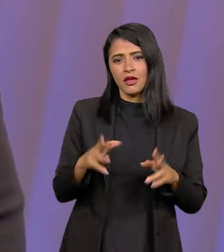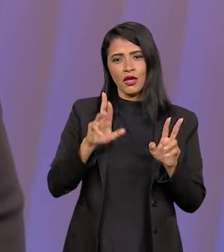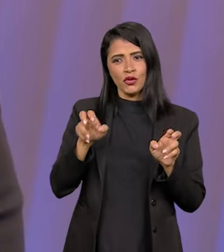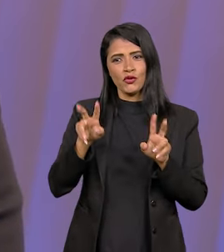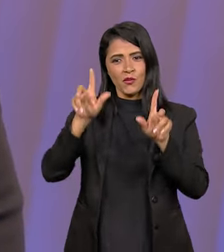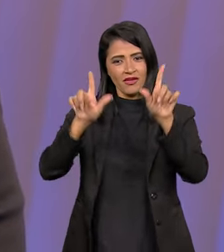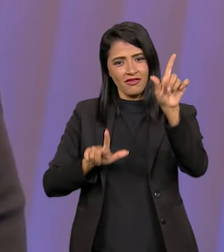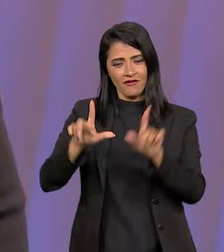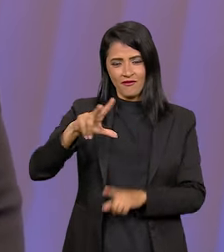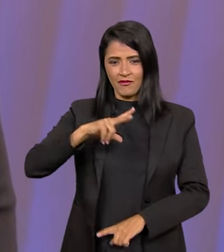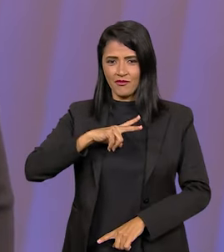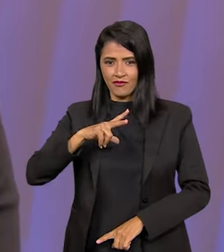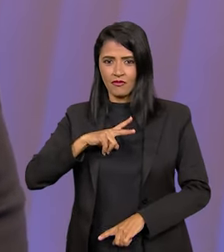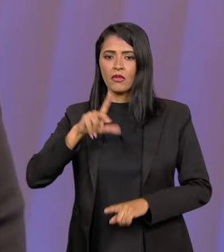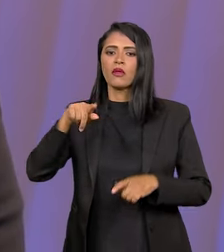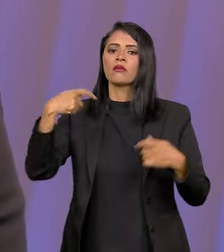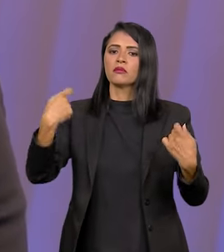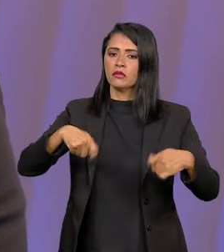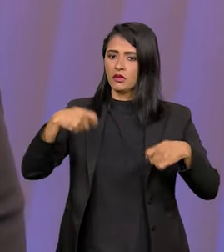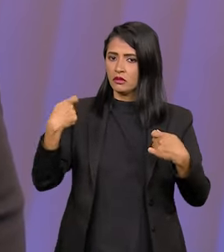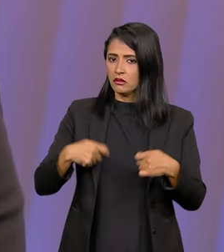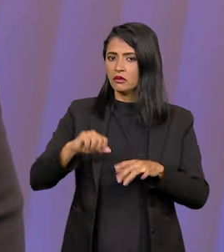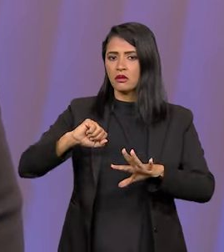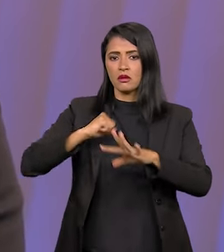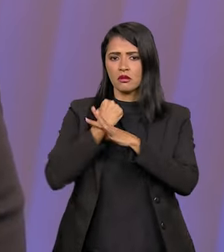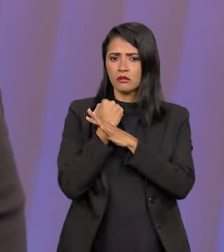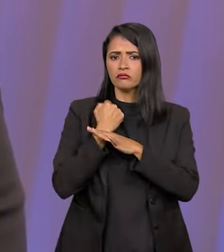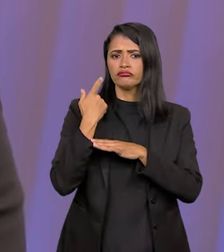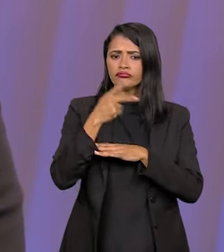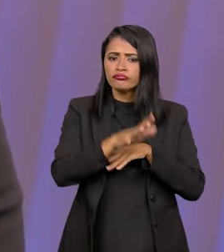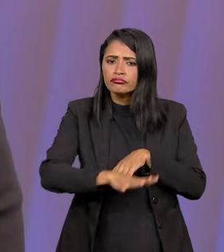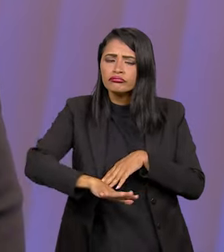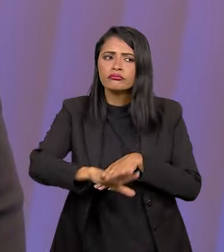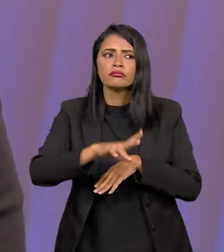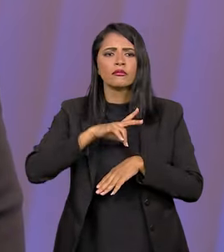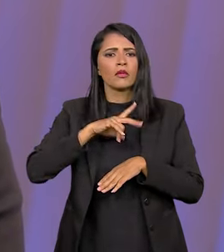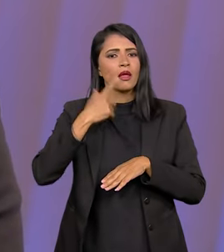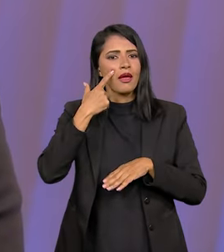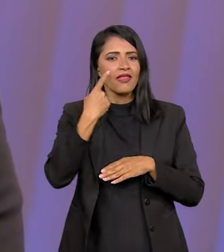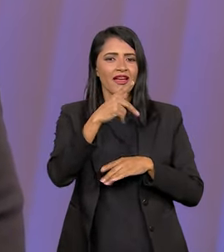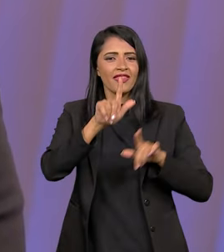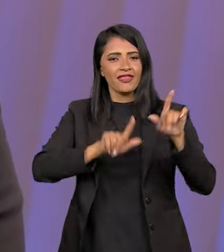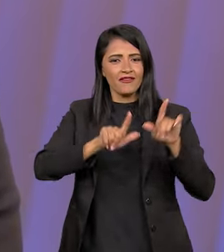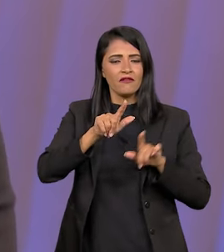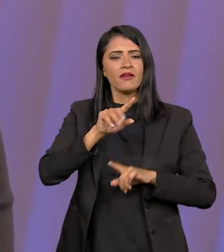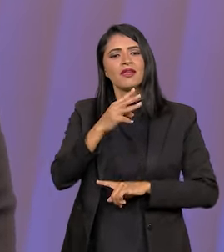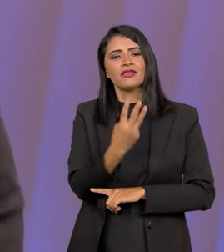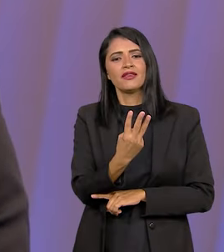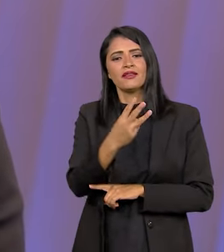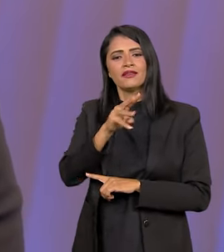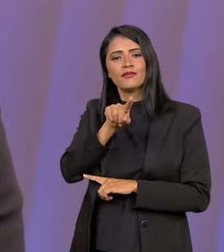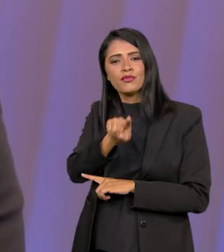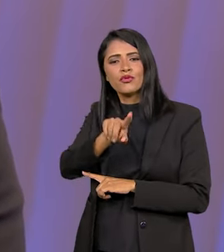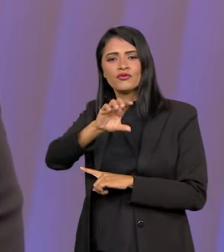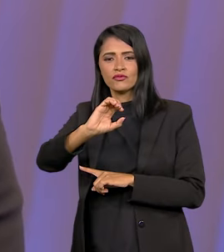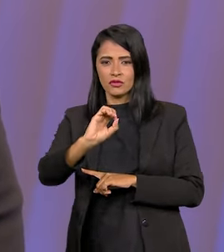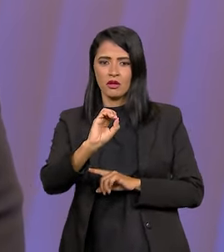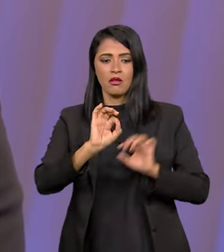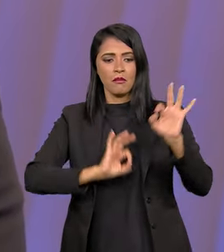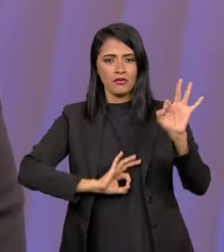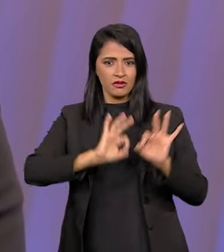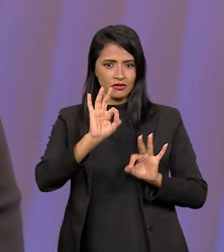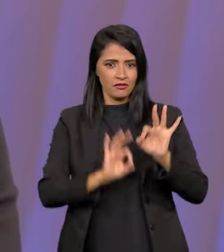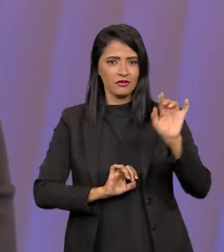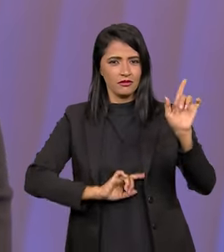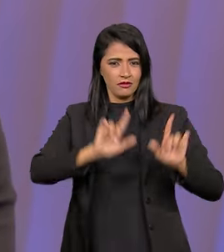início aqui, em relação às TVs comerciais. Então, a gente precisa garantir que esse espaço, na configuração da TV 3.0,